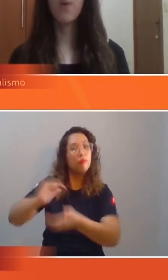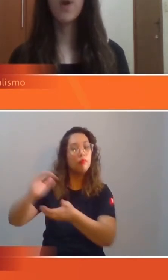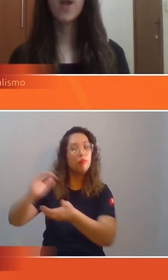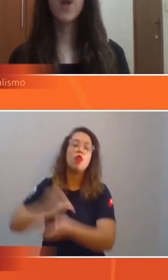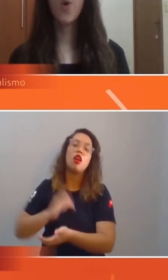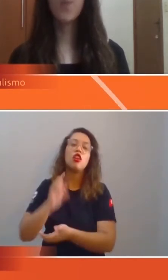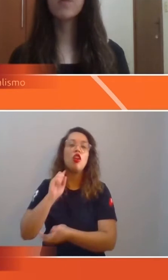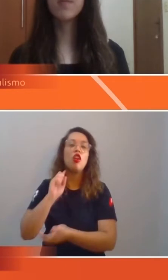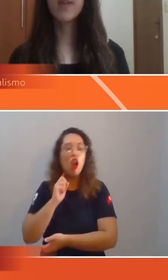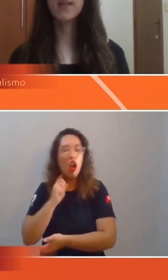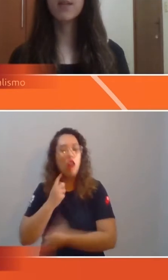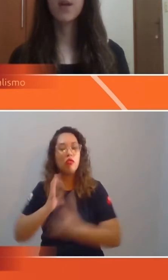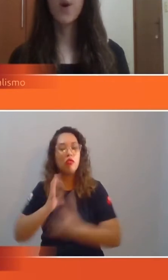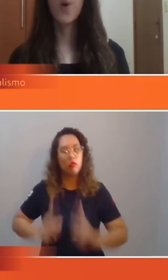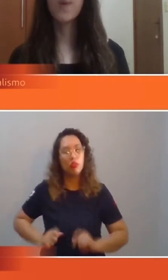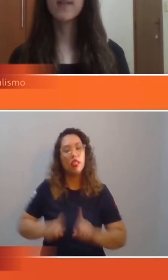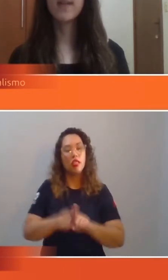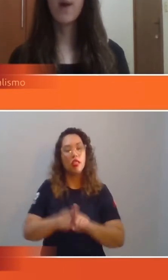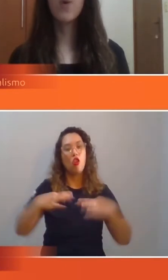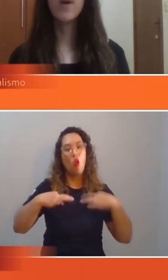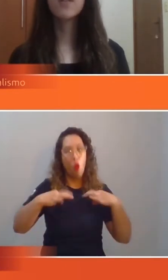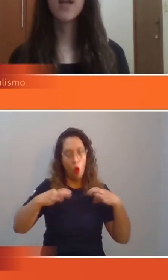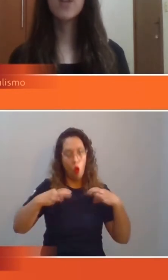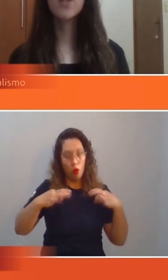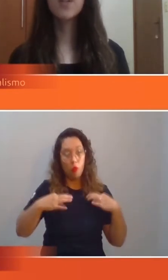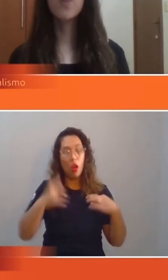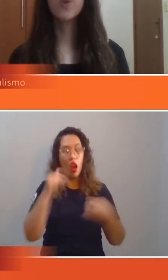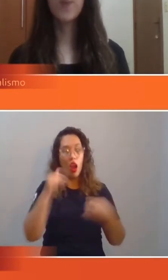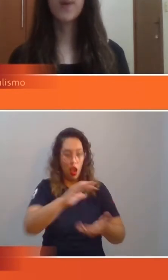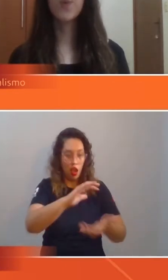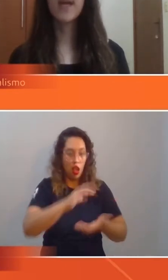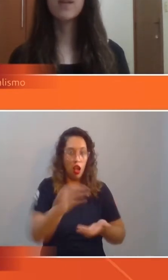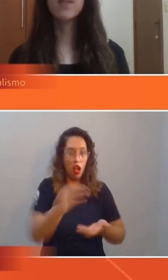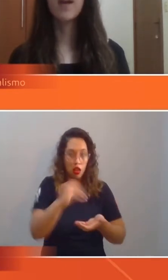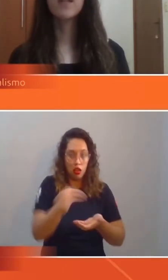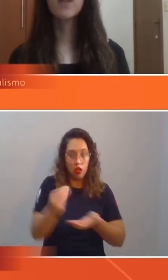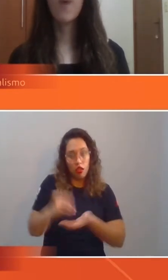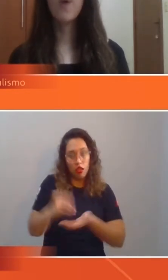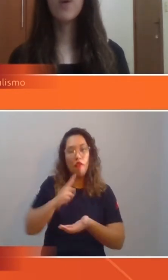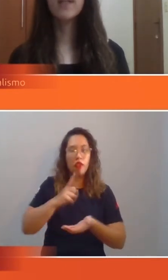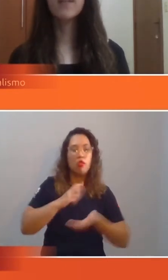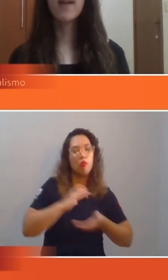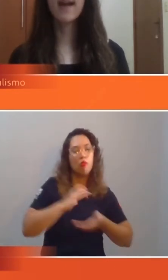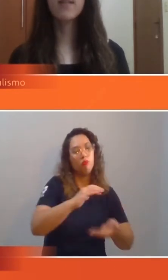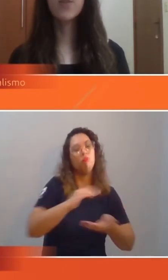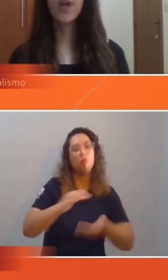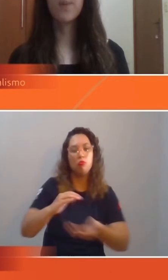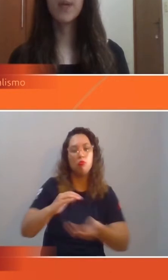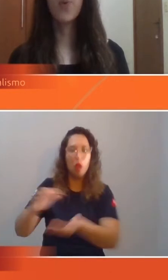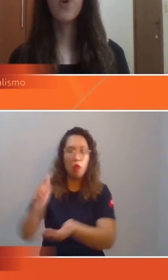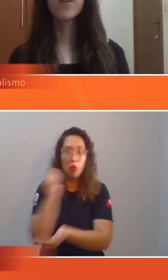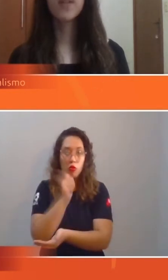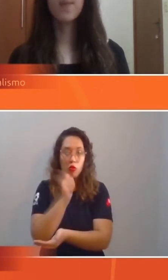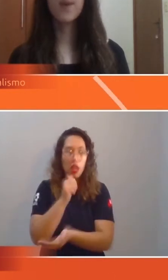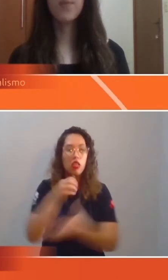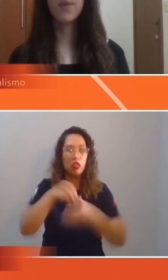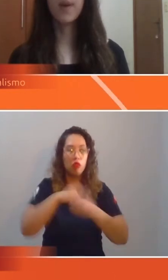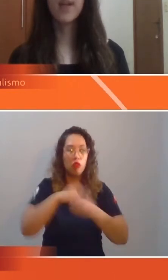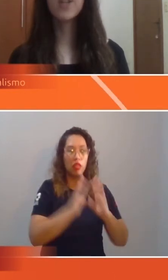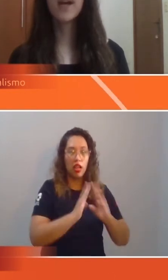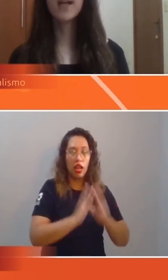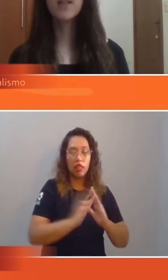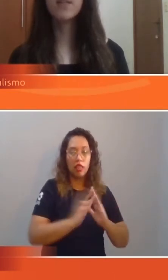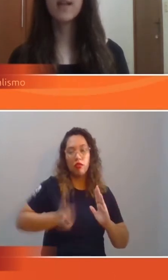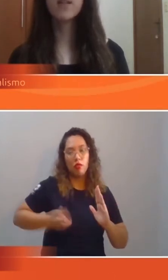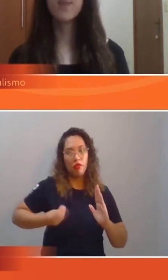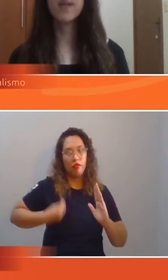pessoal e roupas usadas. O material será distribuído para mulheres que são acolhidas na casa de abrigo sempre viva